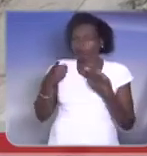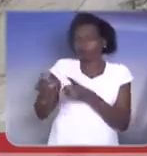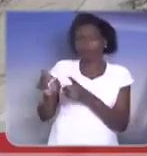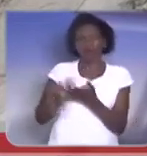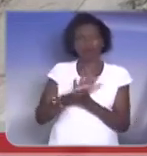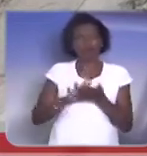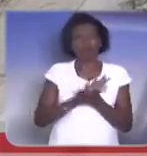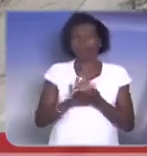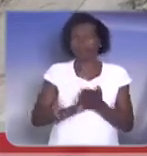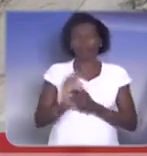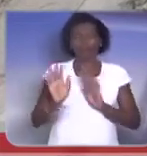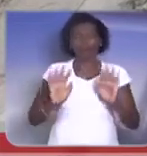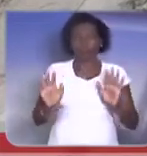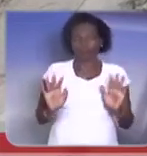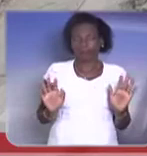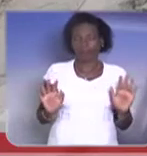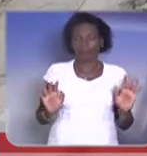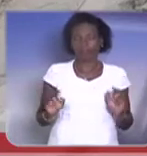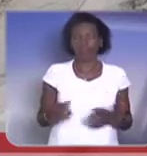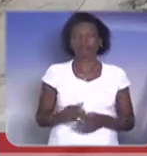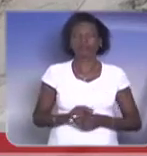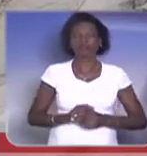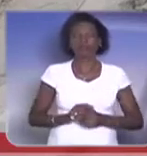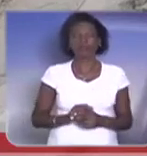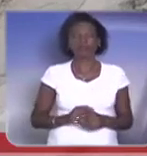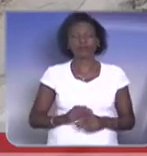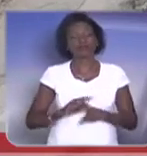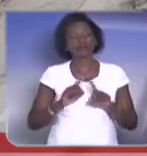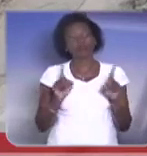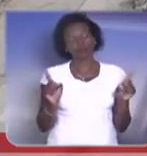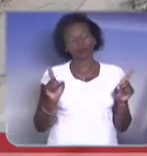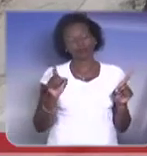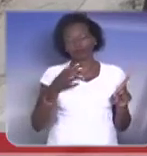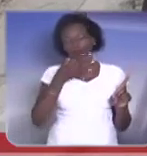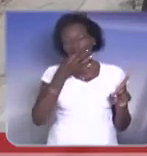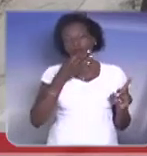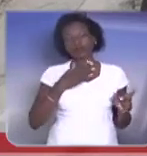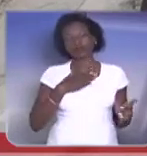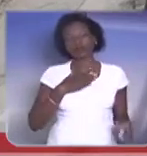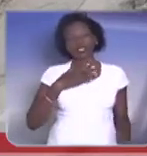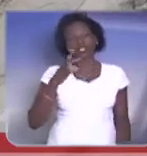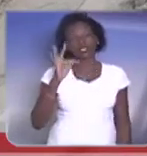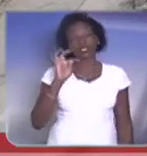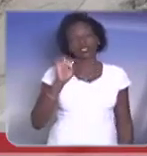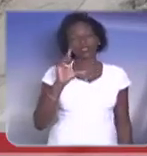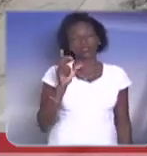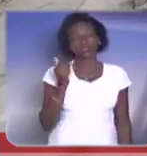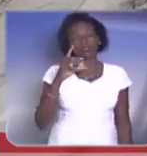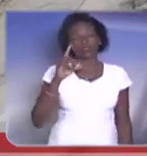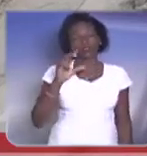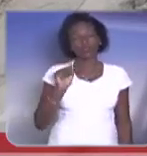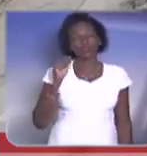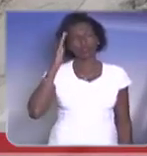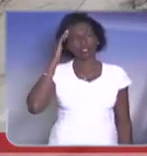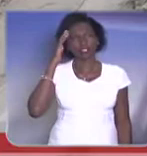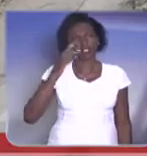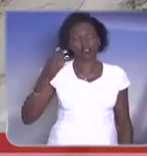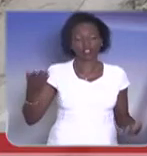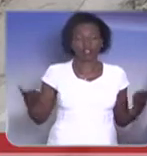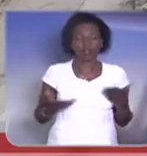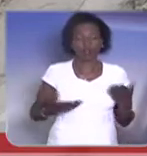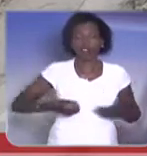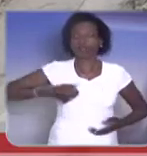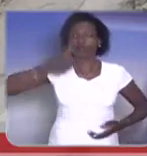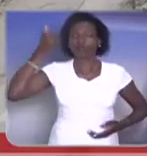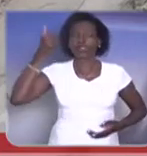qualquer, deixar qualquer pessoa numa situação complicada. Mas eu, coronel Telhado, entendo que, nesse momento, o melhor candidato, a melhor